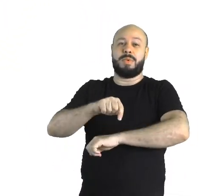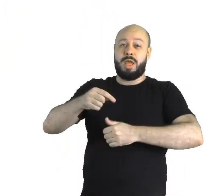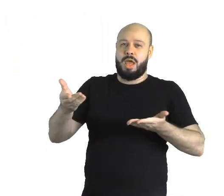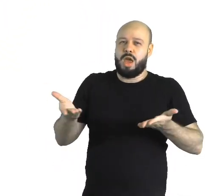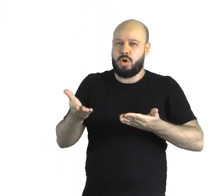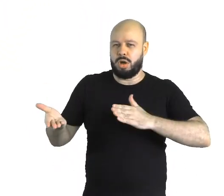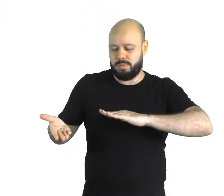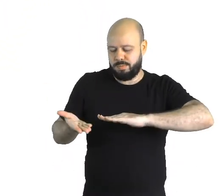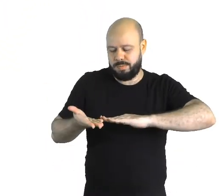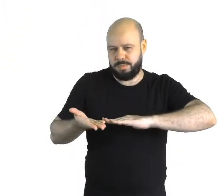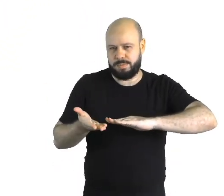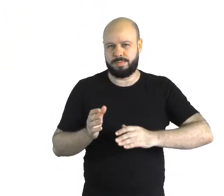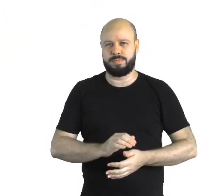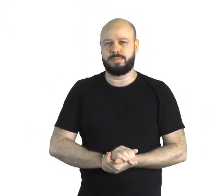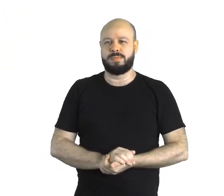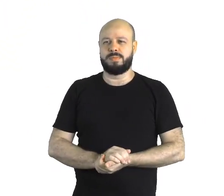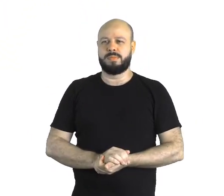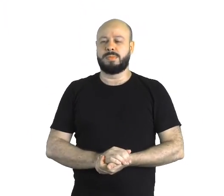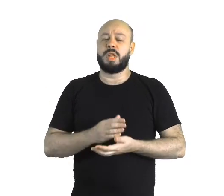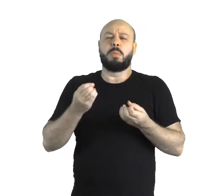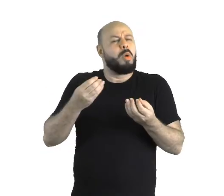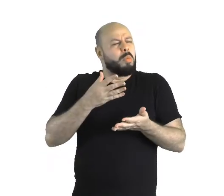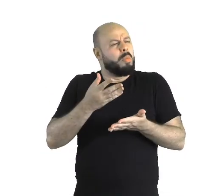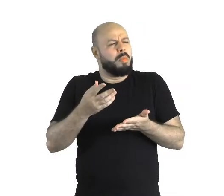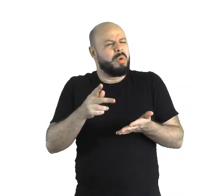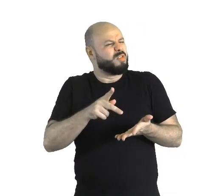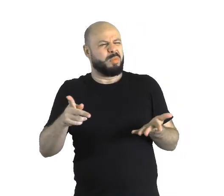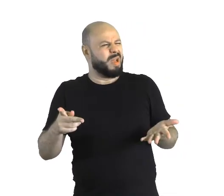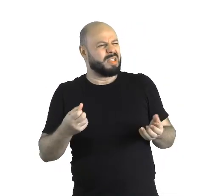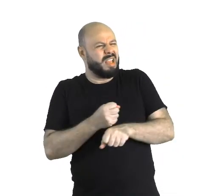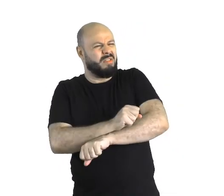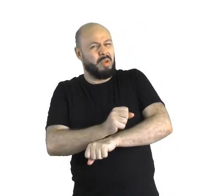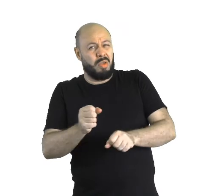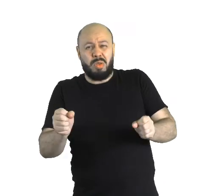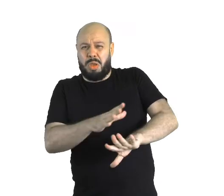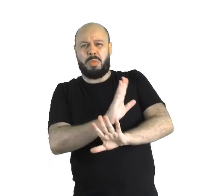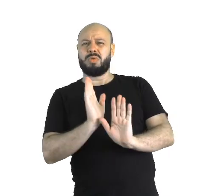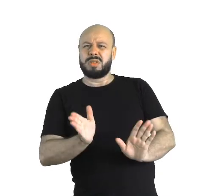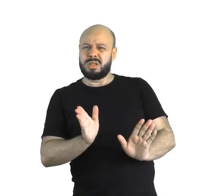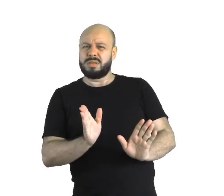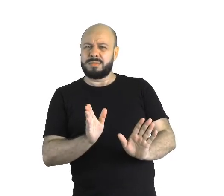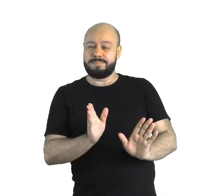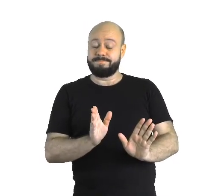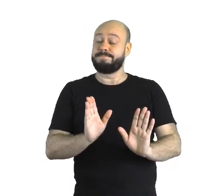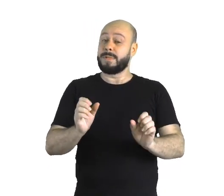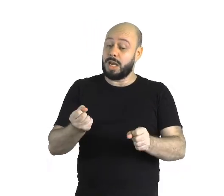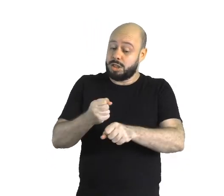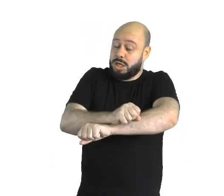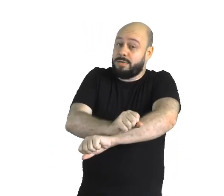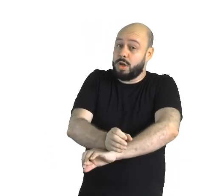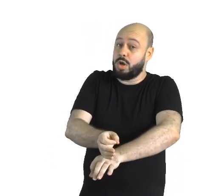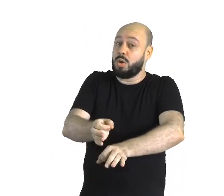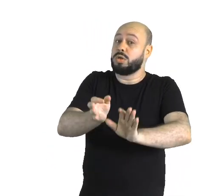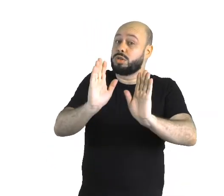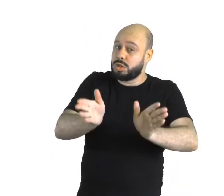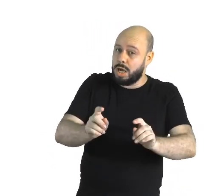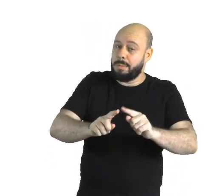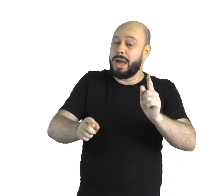escravo na atualidade, tá? Bom, professor, mas a escravidão não foi extinta? Bom, a escravidão foi extinta, porém,